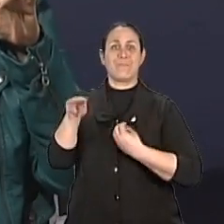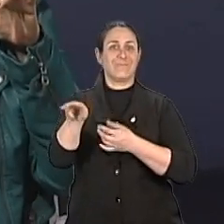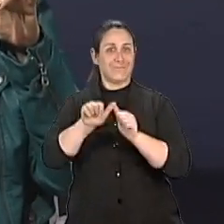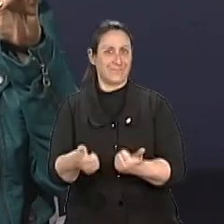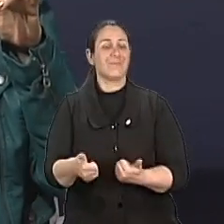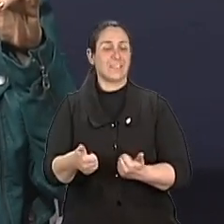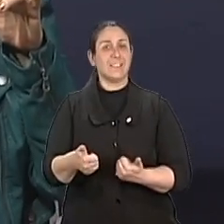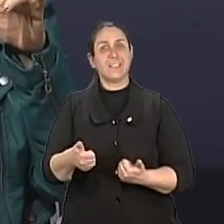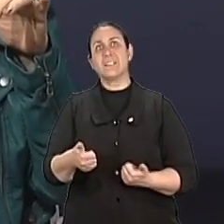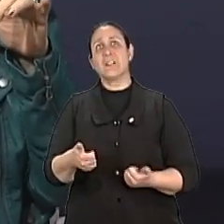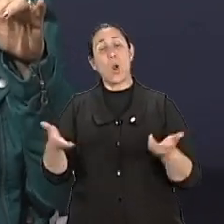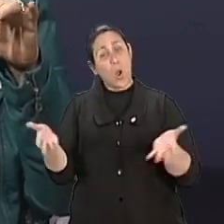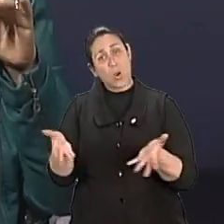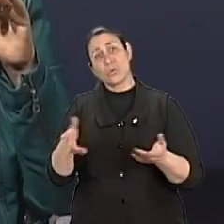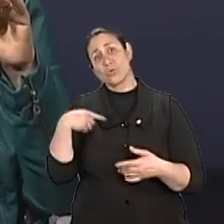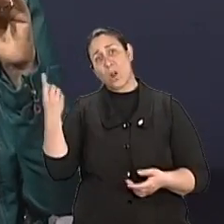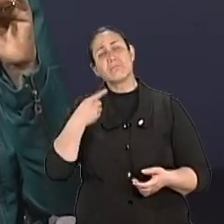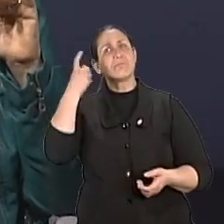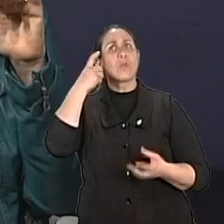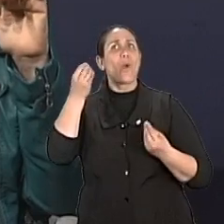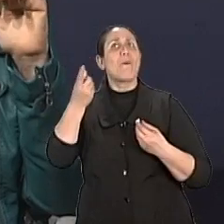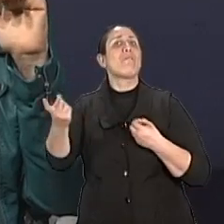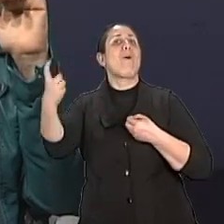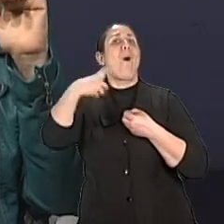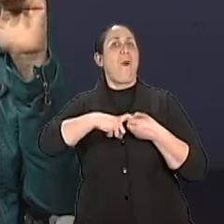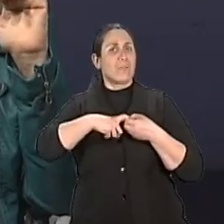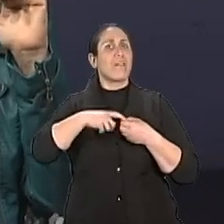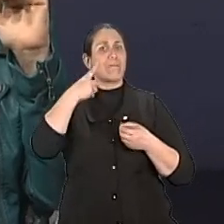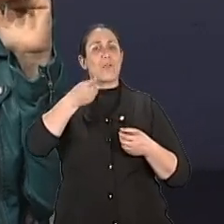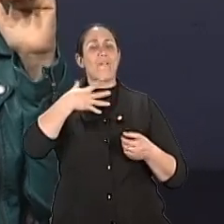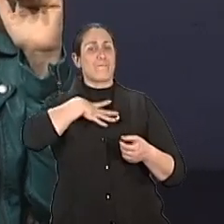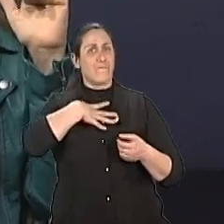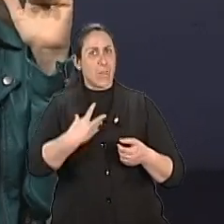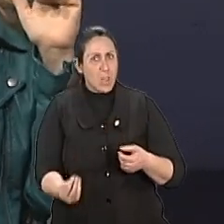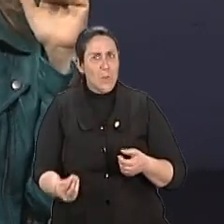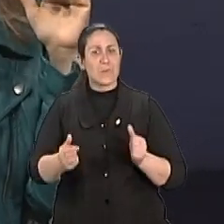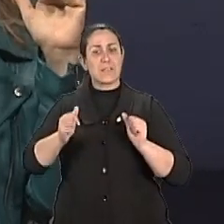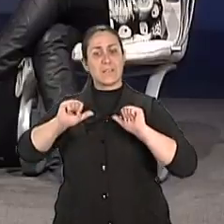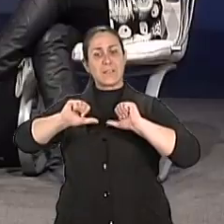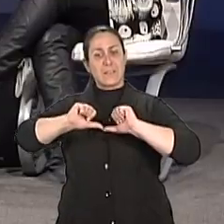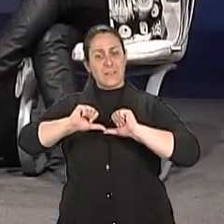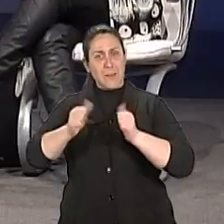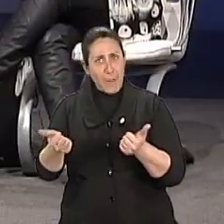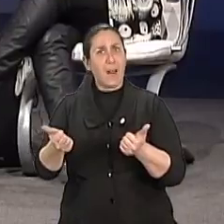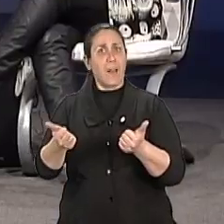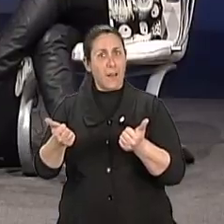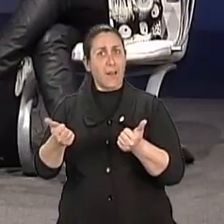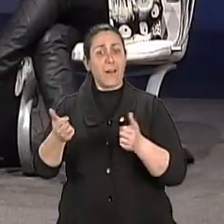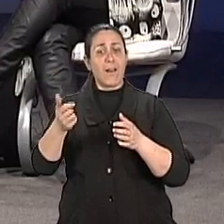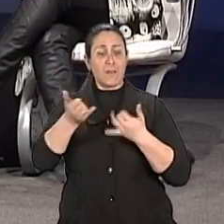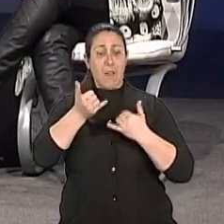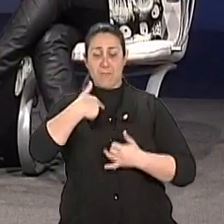está retornando um pouco os filhos se separarem também e retornarem à casa